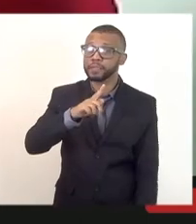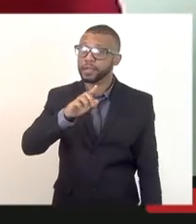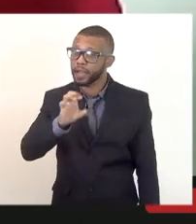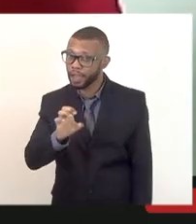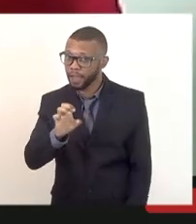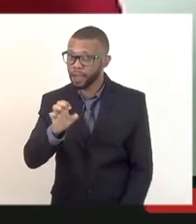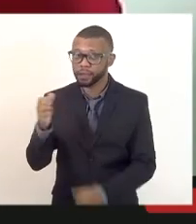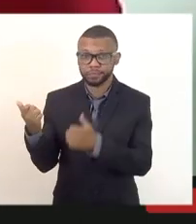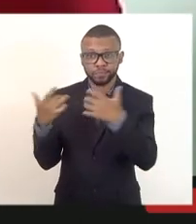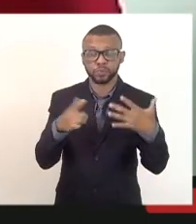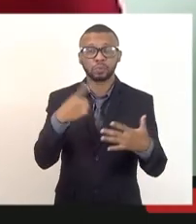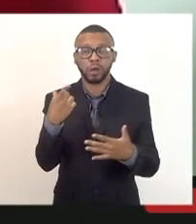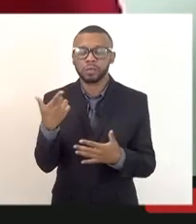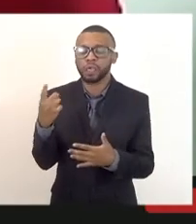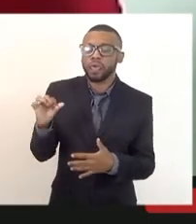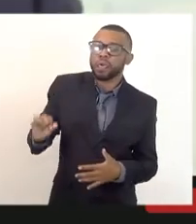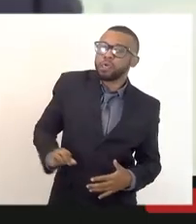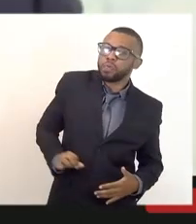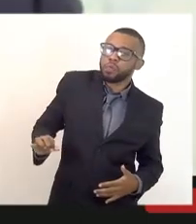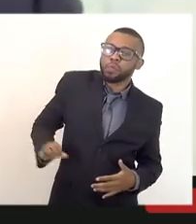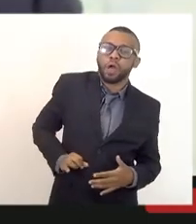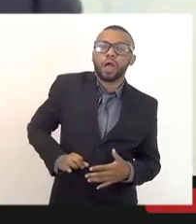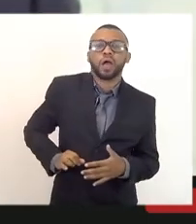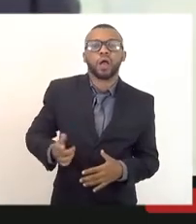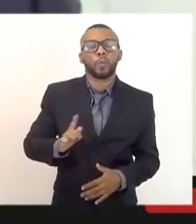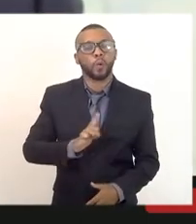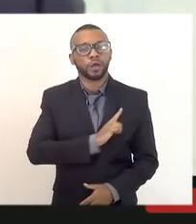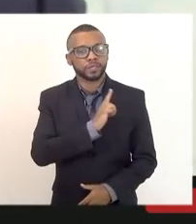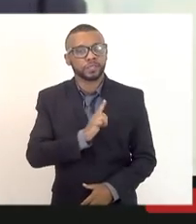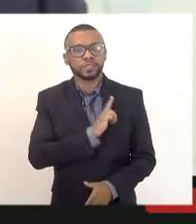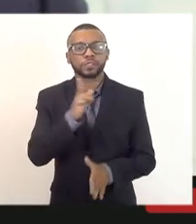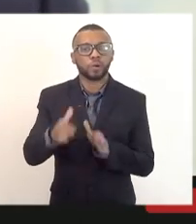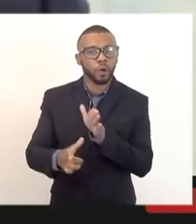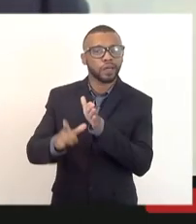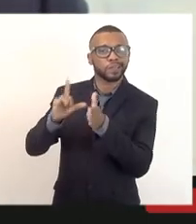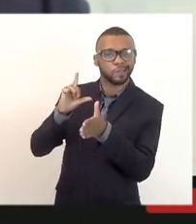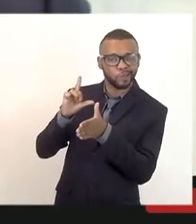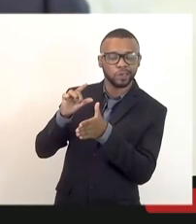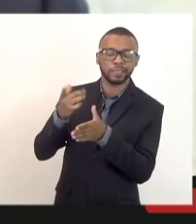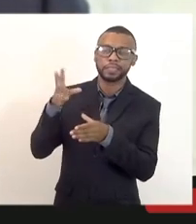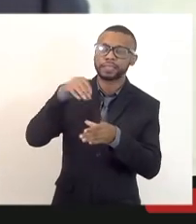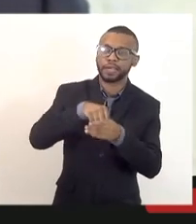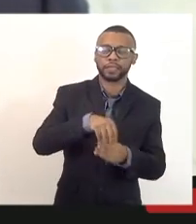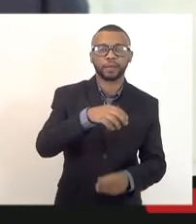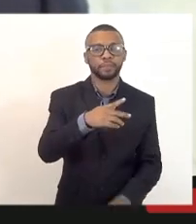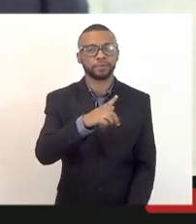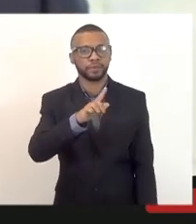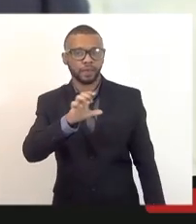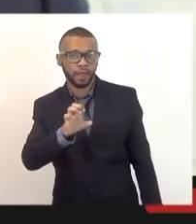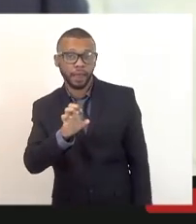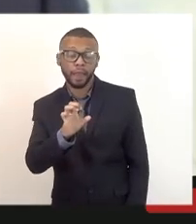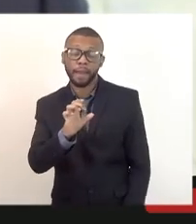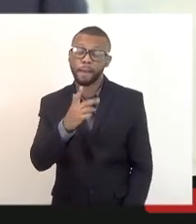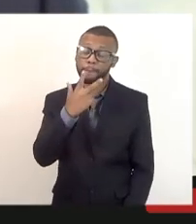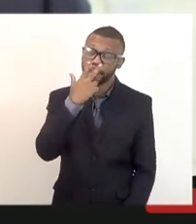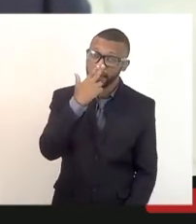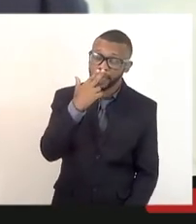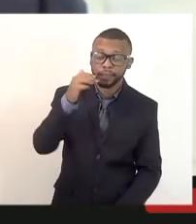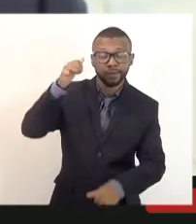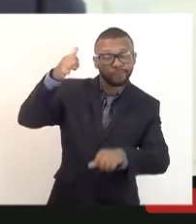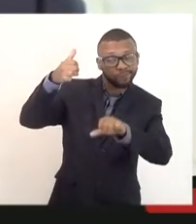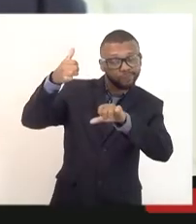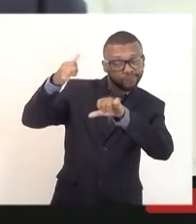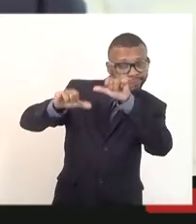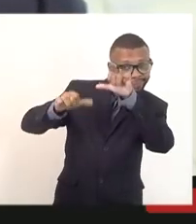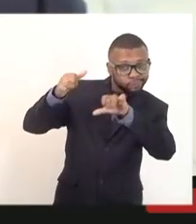sofreu com a gestão anterior na PGE e embora às vezes o parecer seja contrário, que